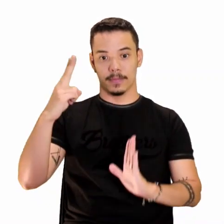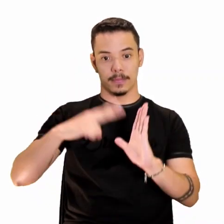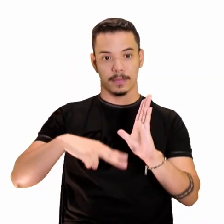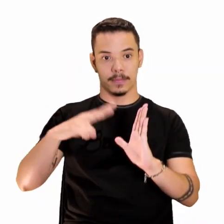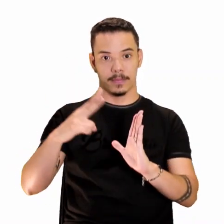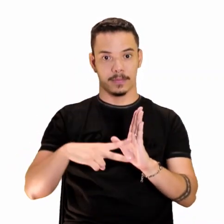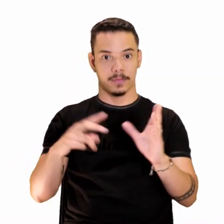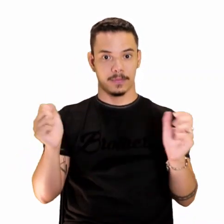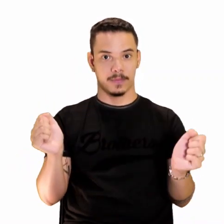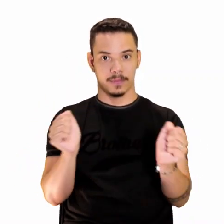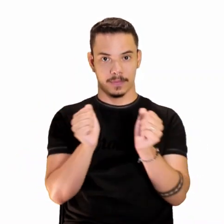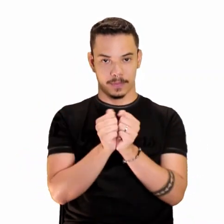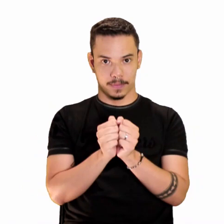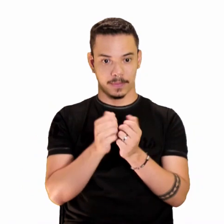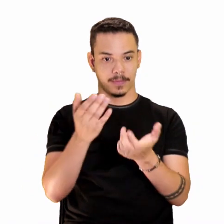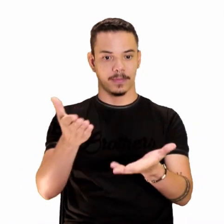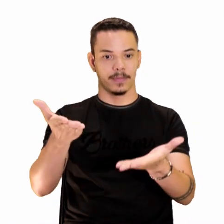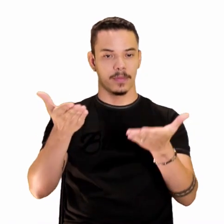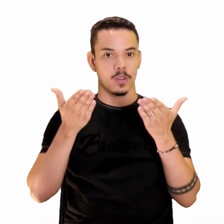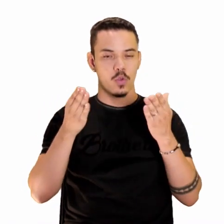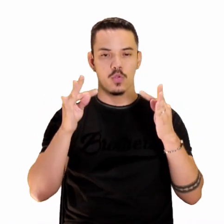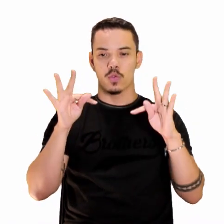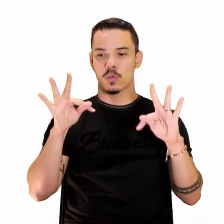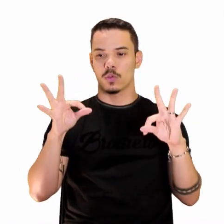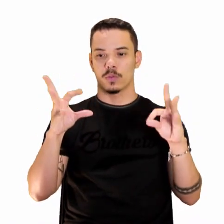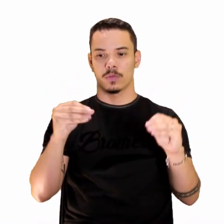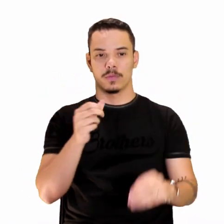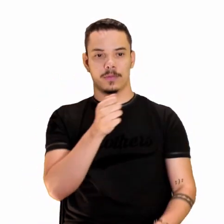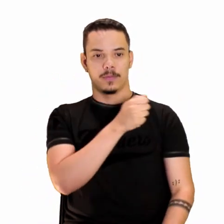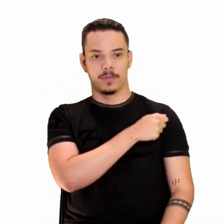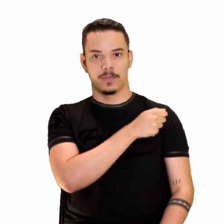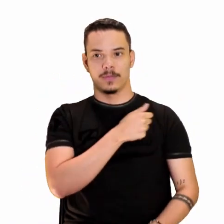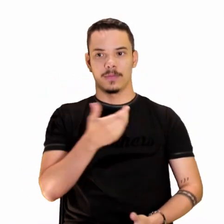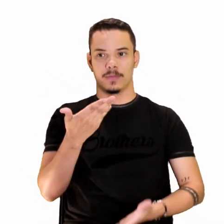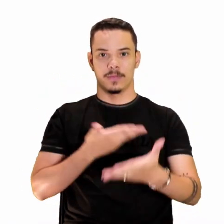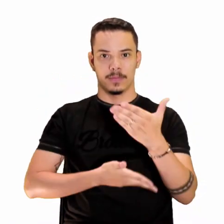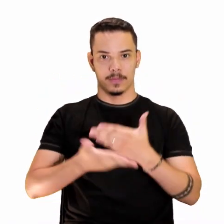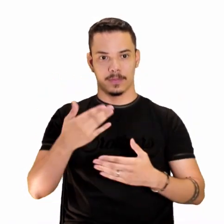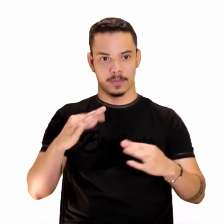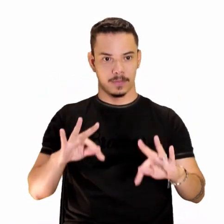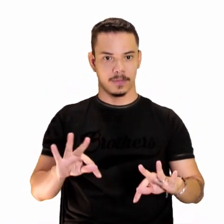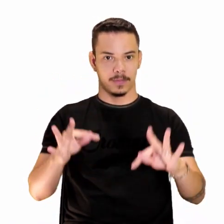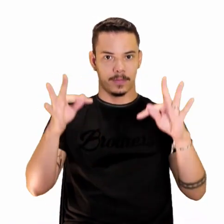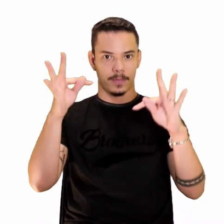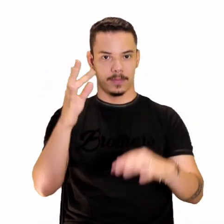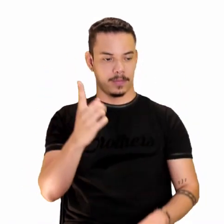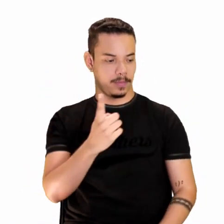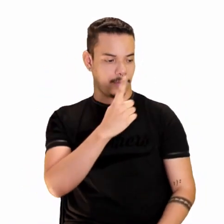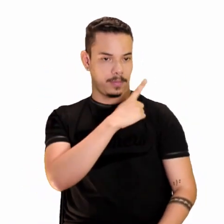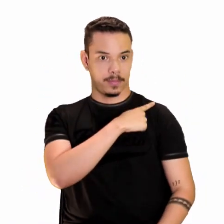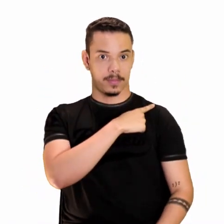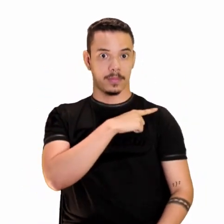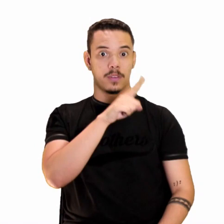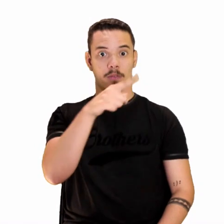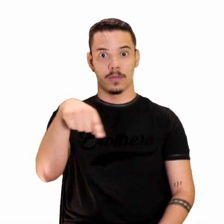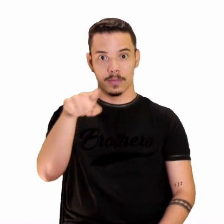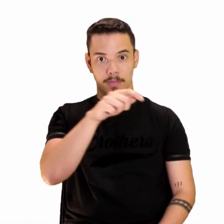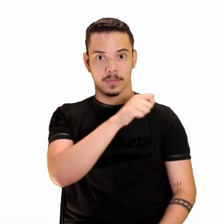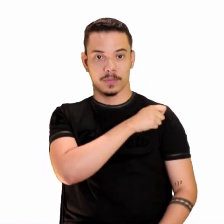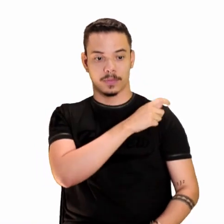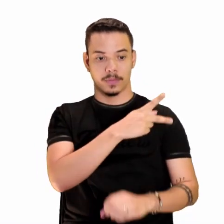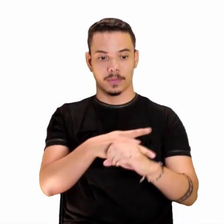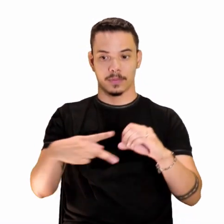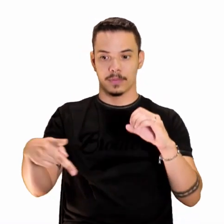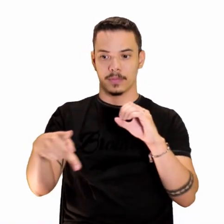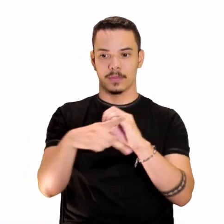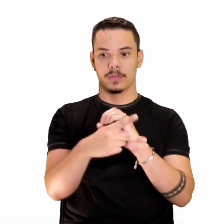coletiva. Eu convido a todos os estudantes da mediação tecnológica, primeiro ano, alunos da NASA, vamos juntos?